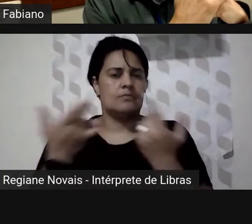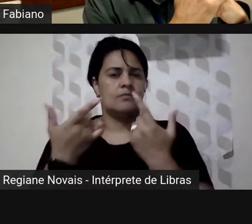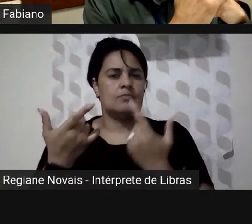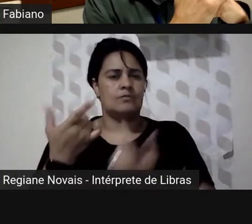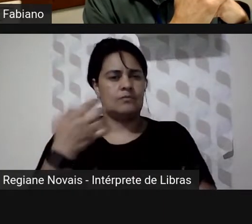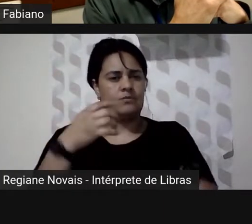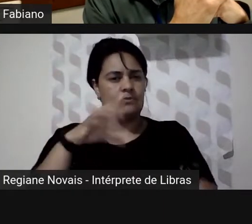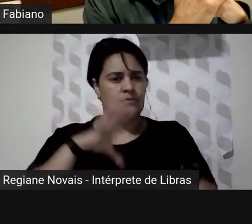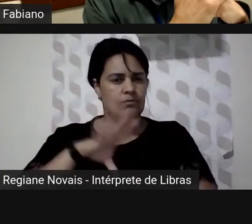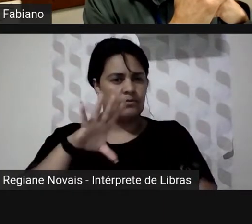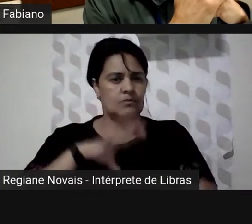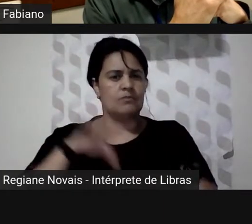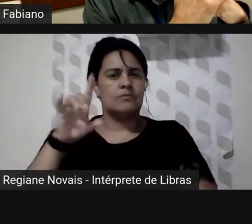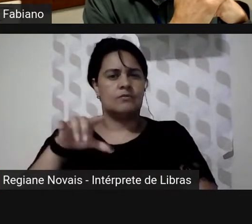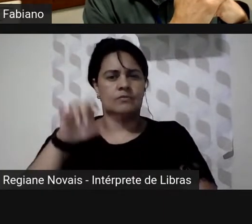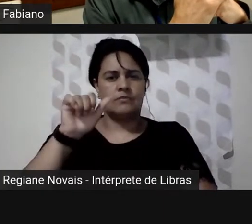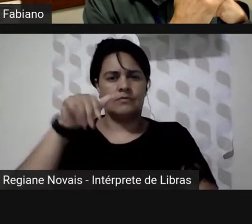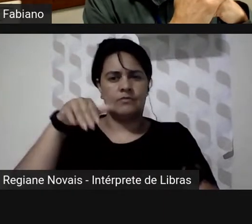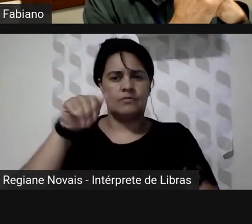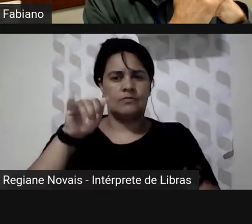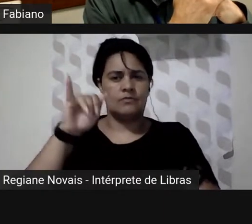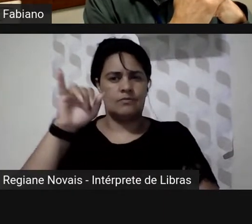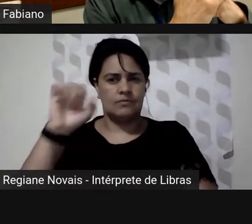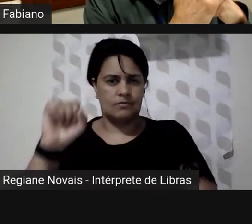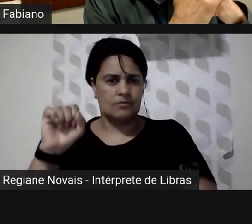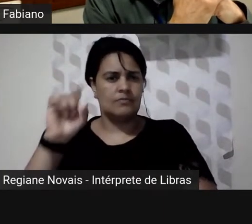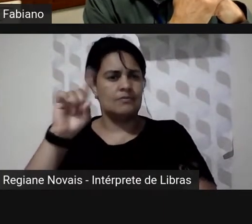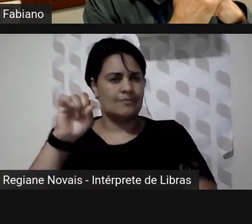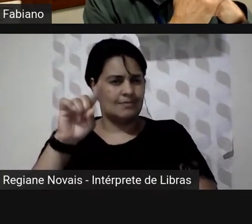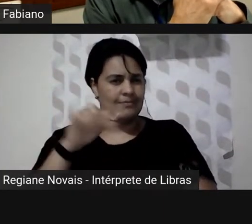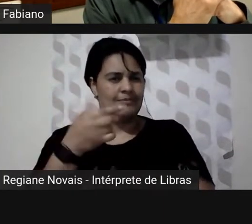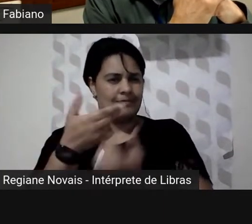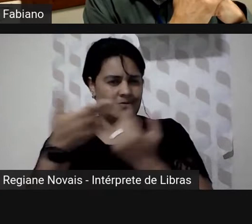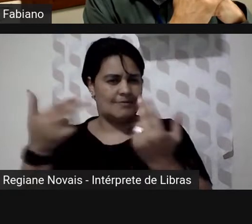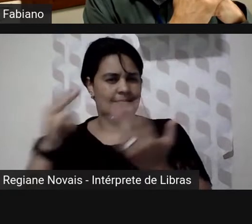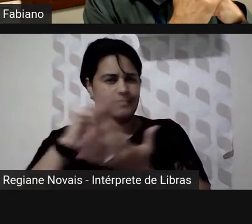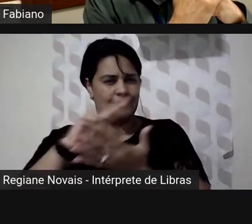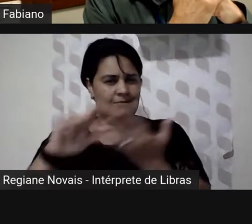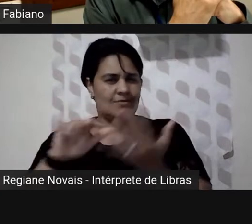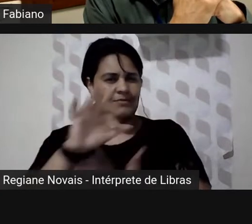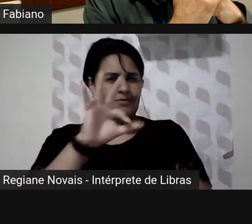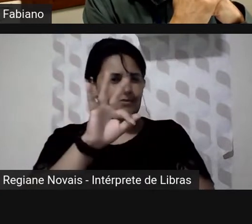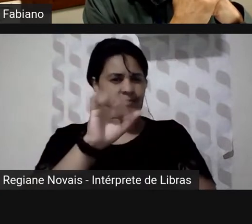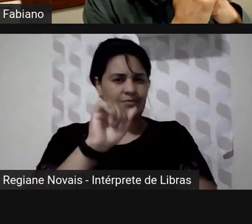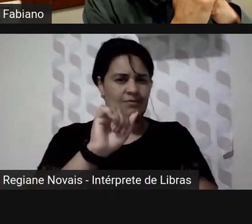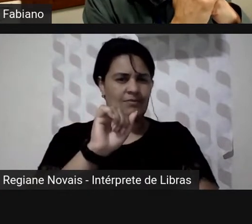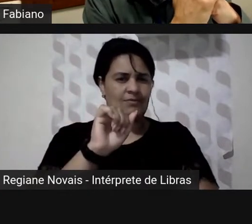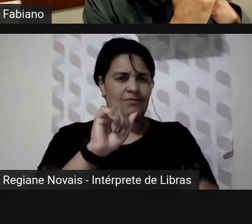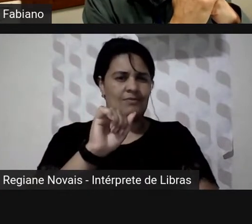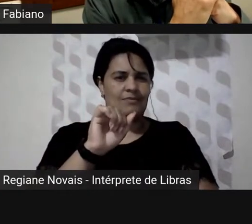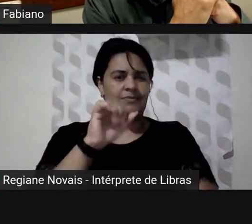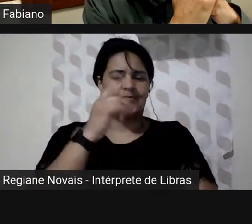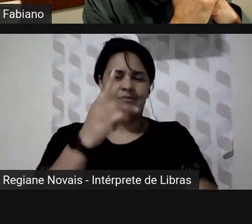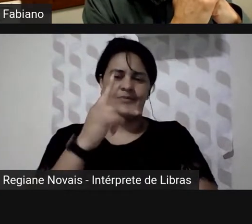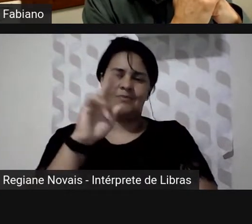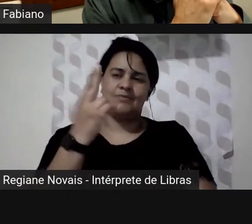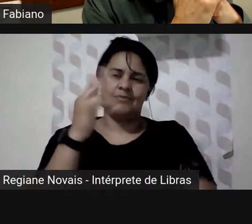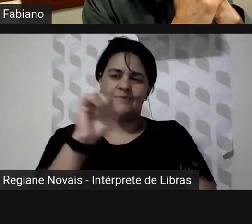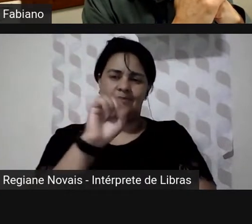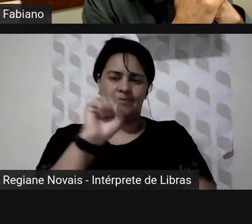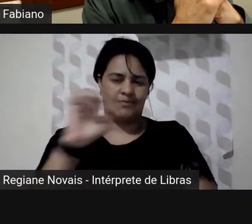jornais era com A, E, S não com fase com PH muito bacana aquilo que você apresenta